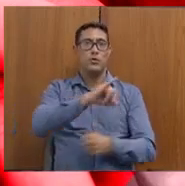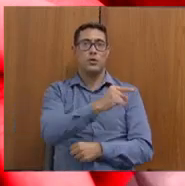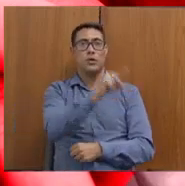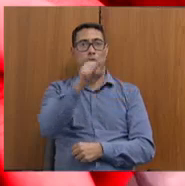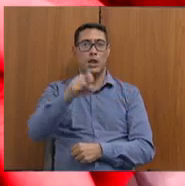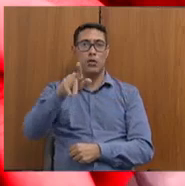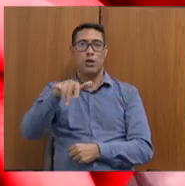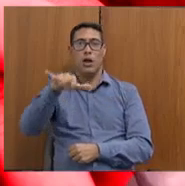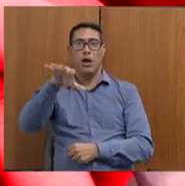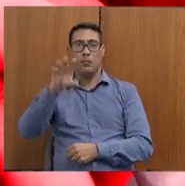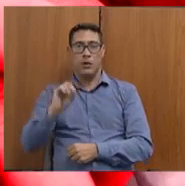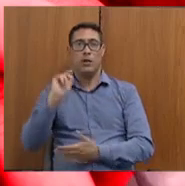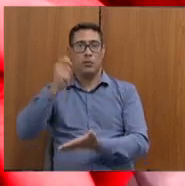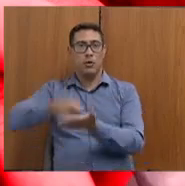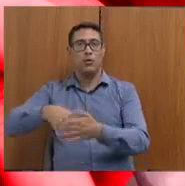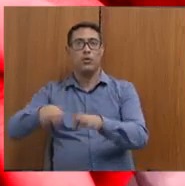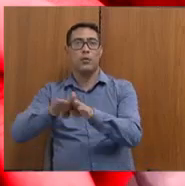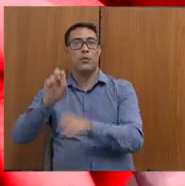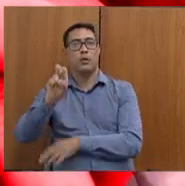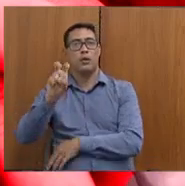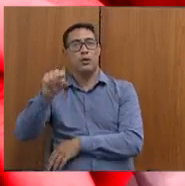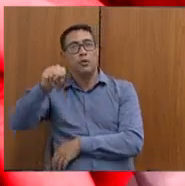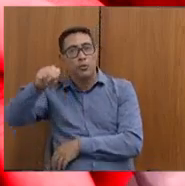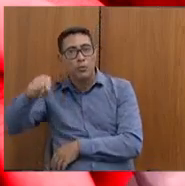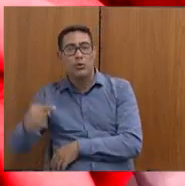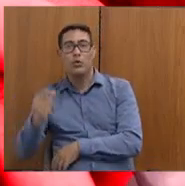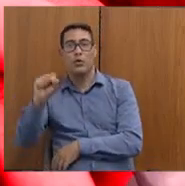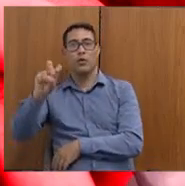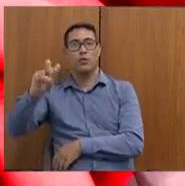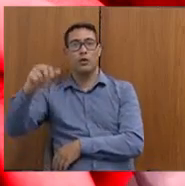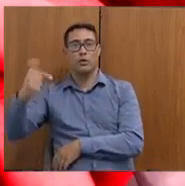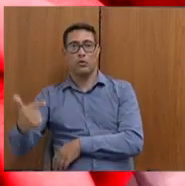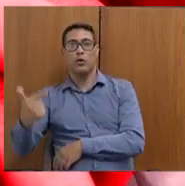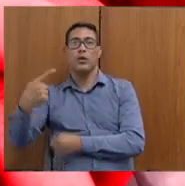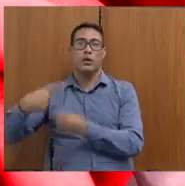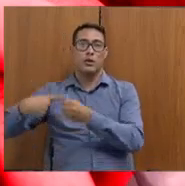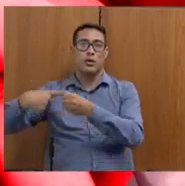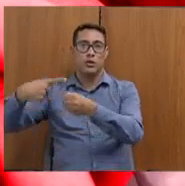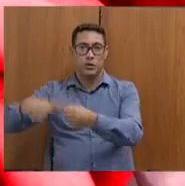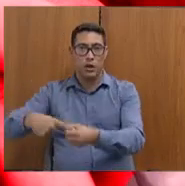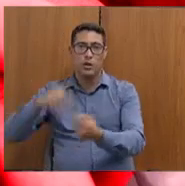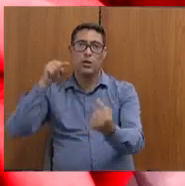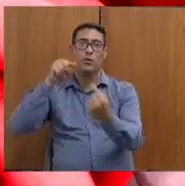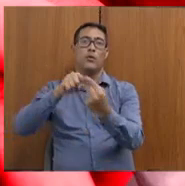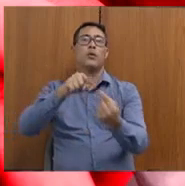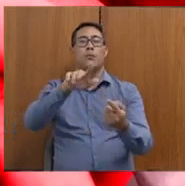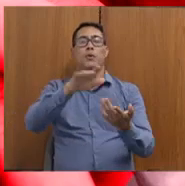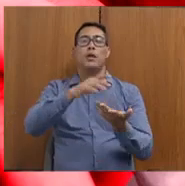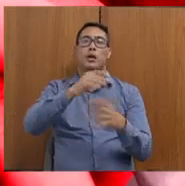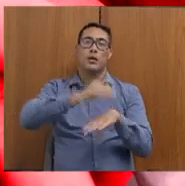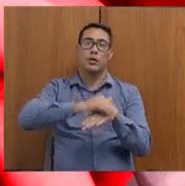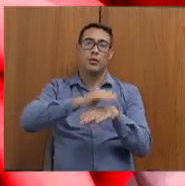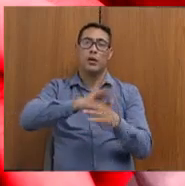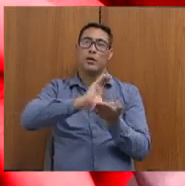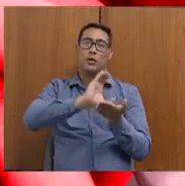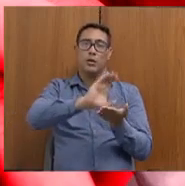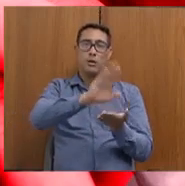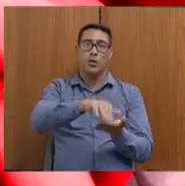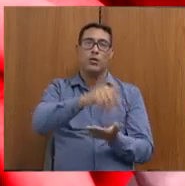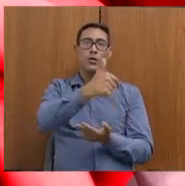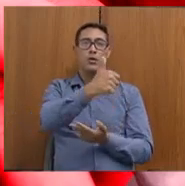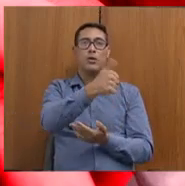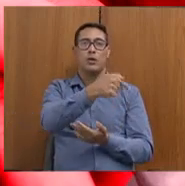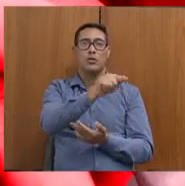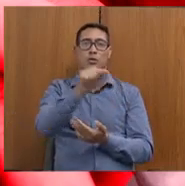pagamento de mais de 85 milhões a 852 municípios referente ao passivo de 2017 e 2018.